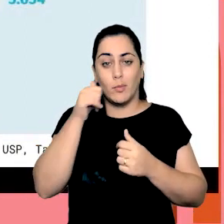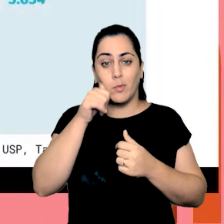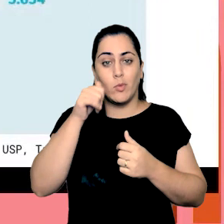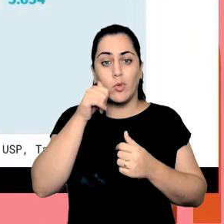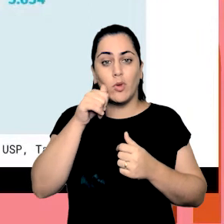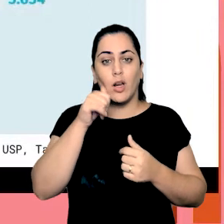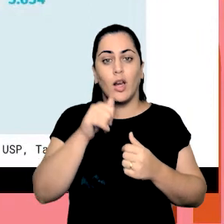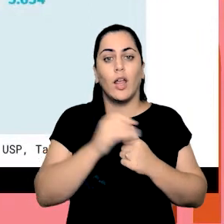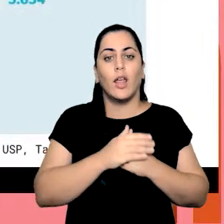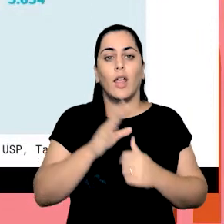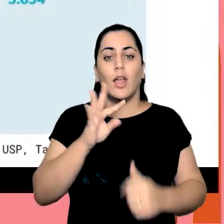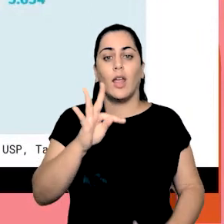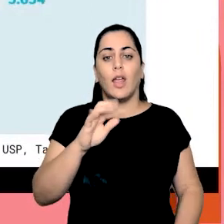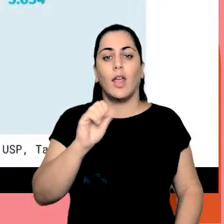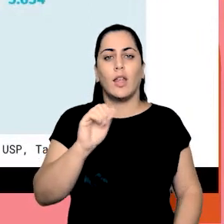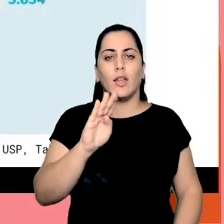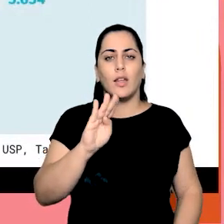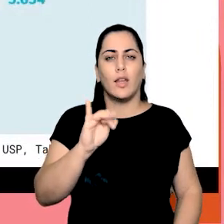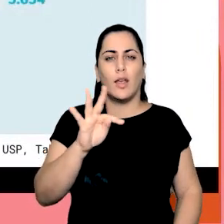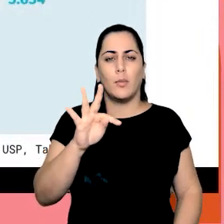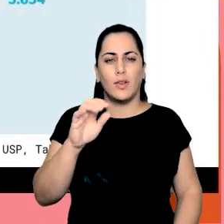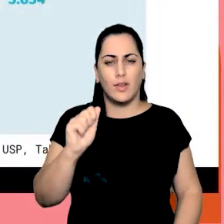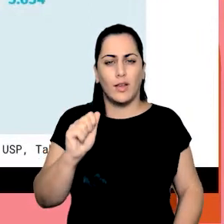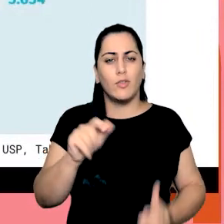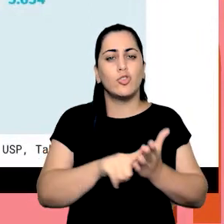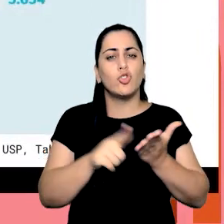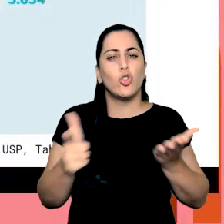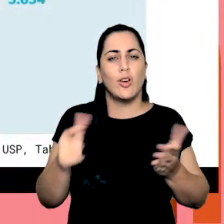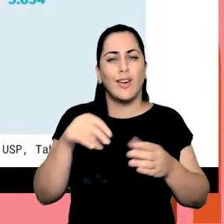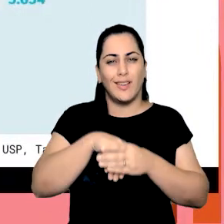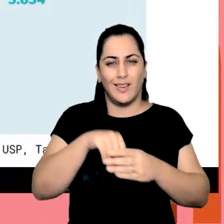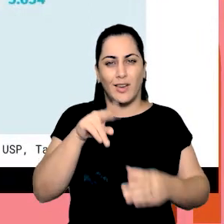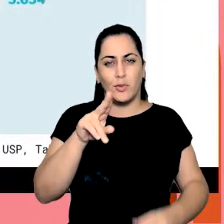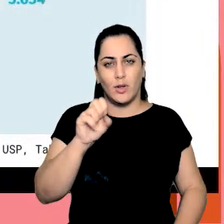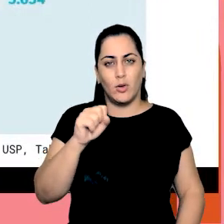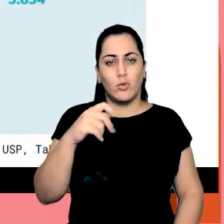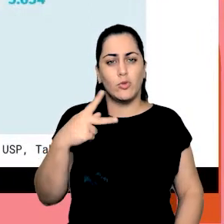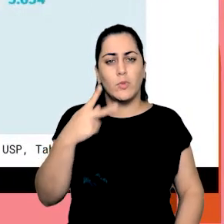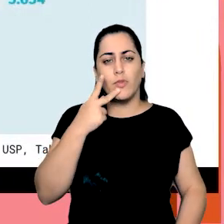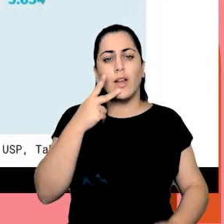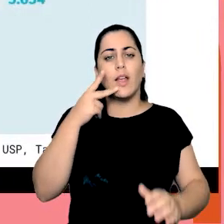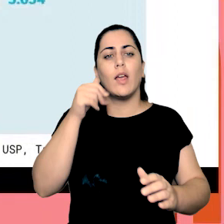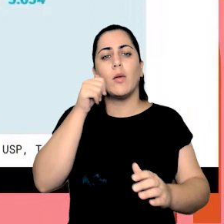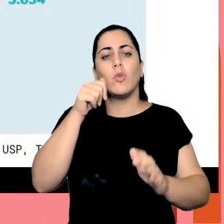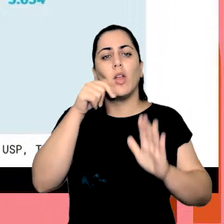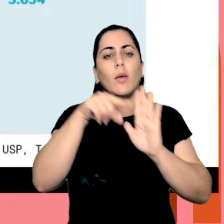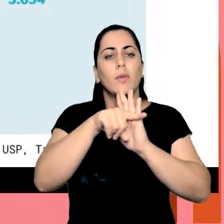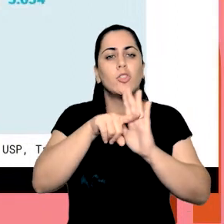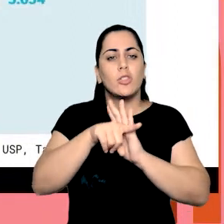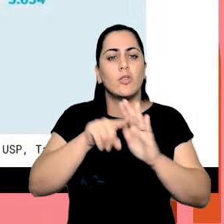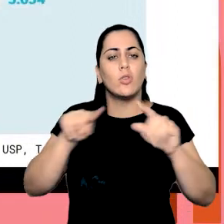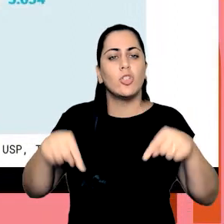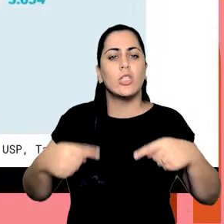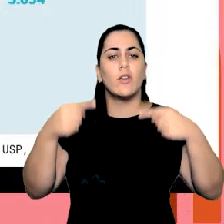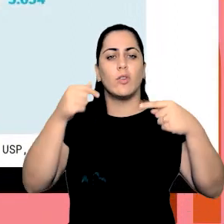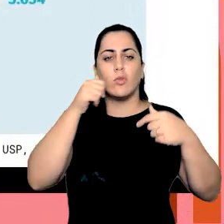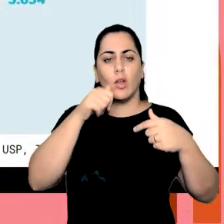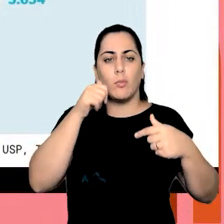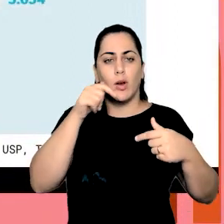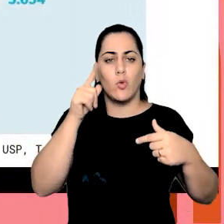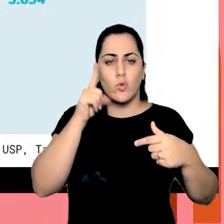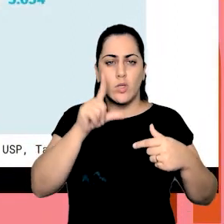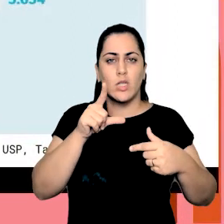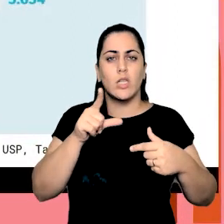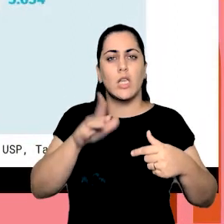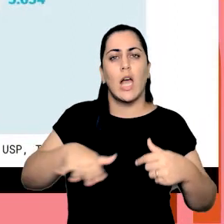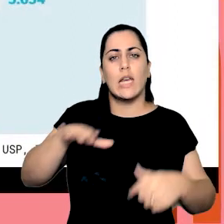pauta, né, pro jornal da USP, falando pesquisadoras revelam os desafios das mulheres para fazer